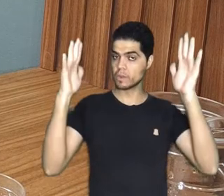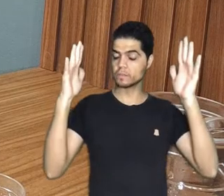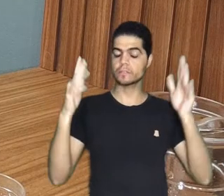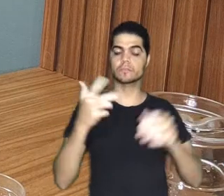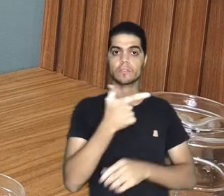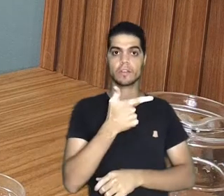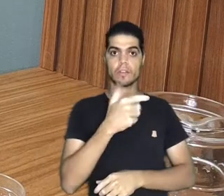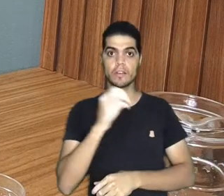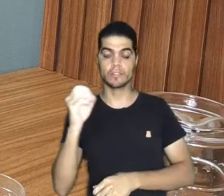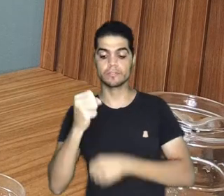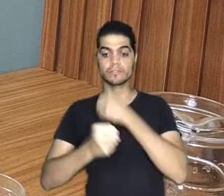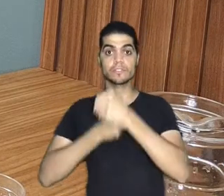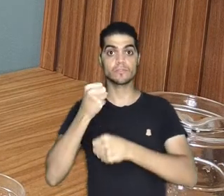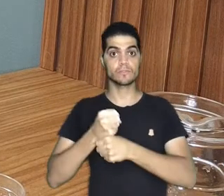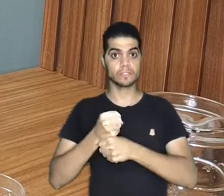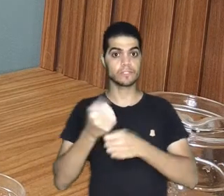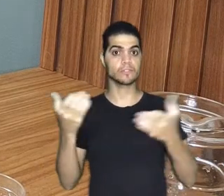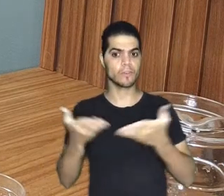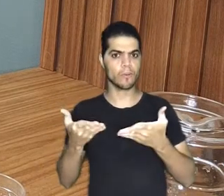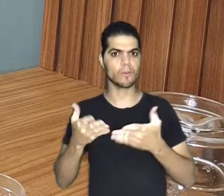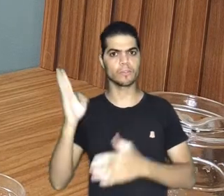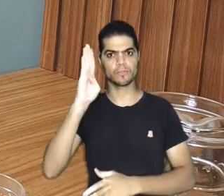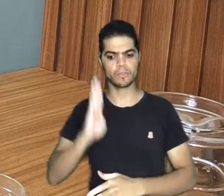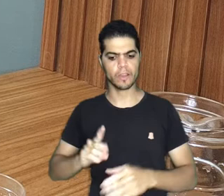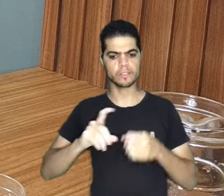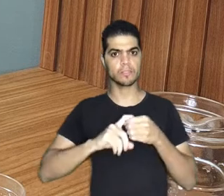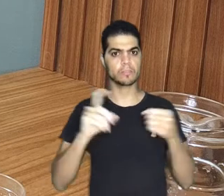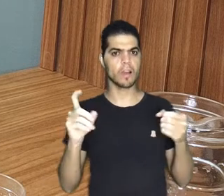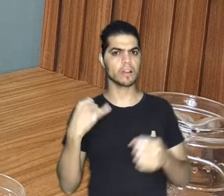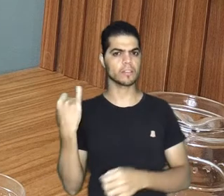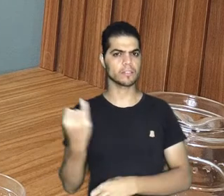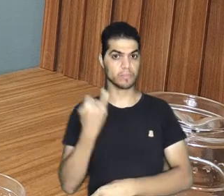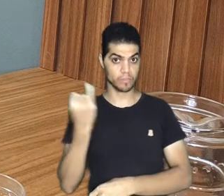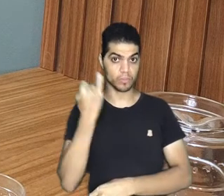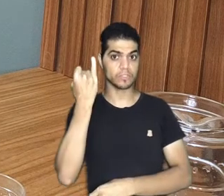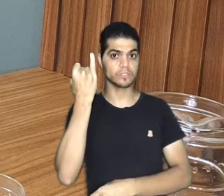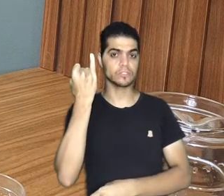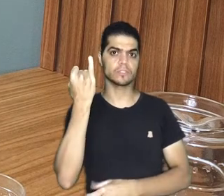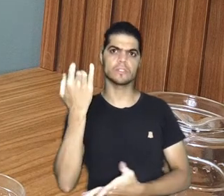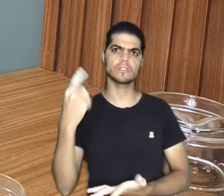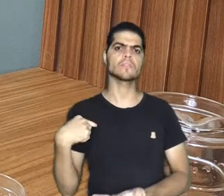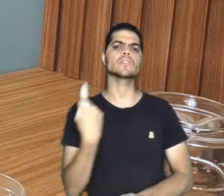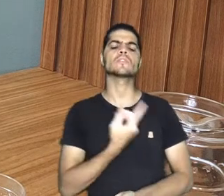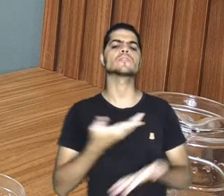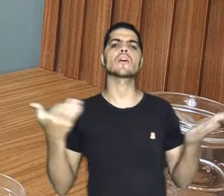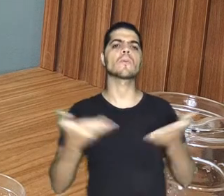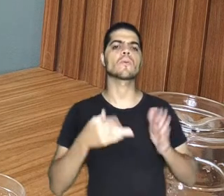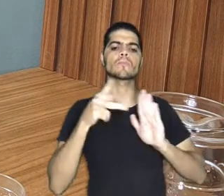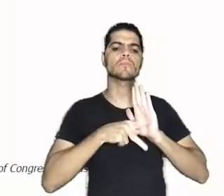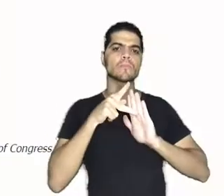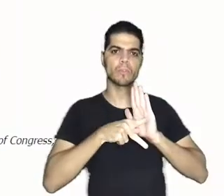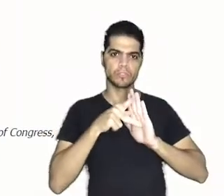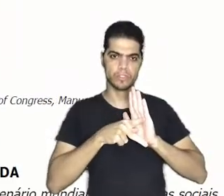bicentenário da independência do Brasil, o momento que está chegando, é tão importante para nós. E dentro desse projeto da Ampu,